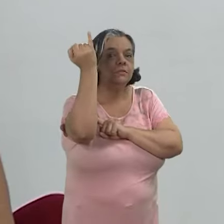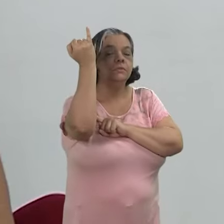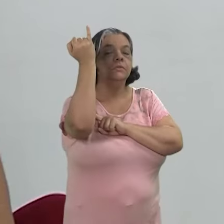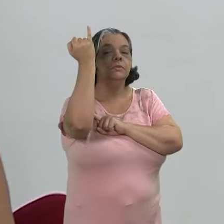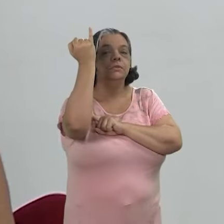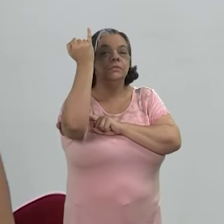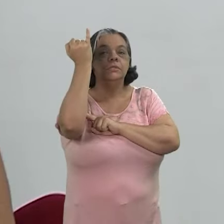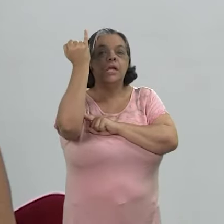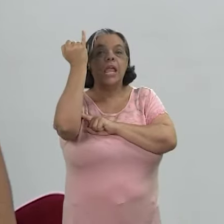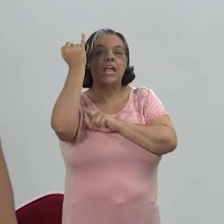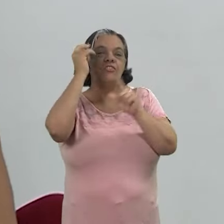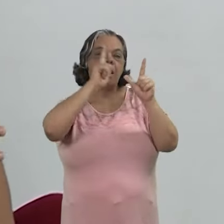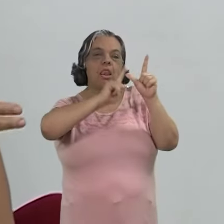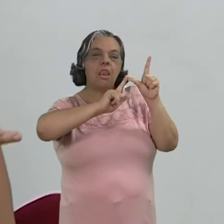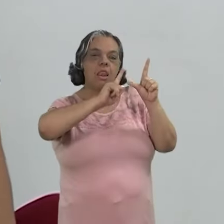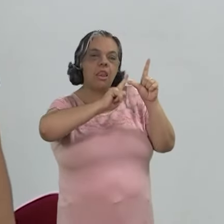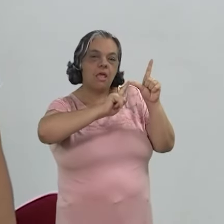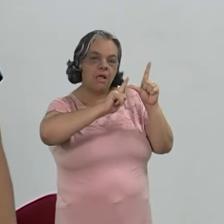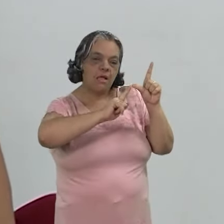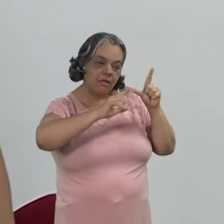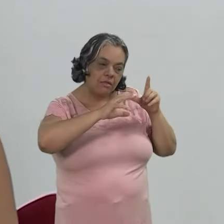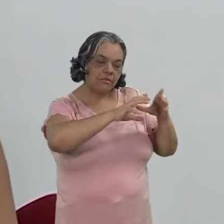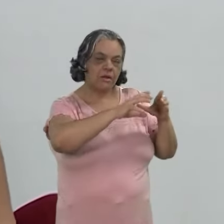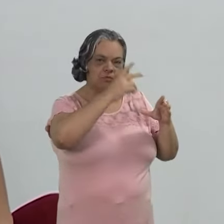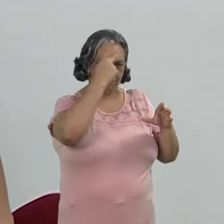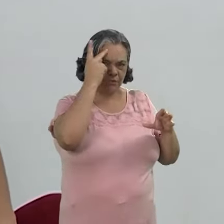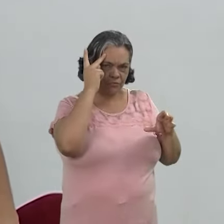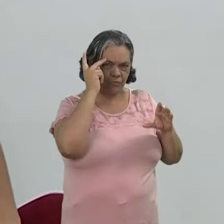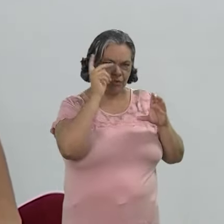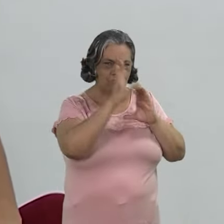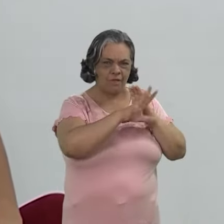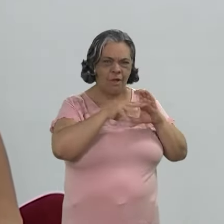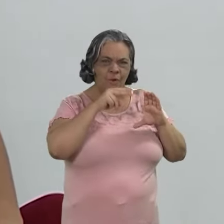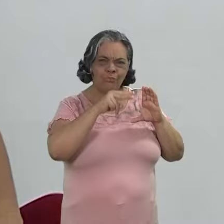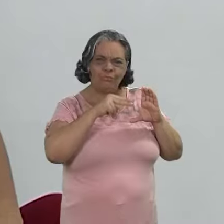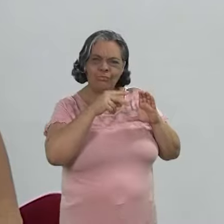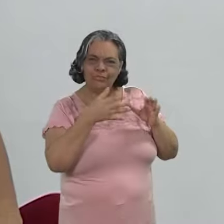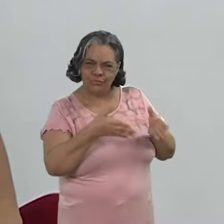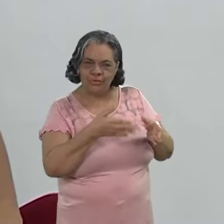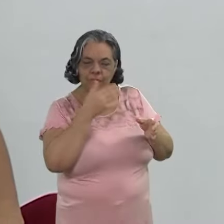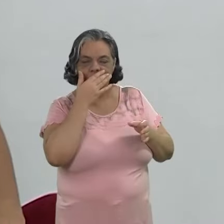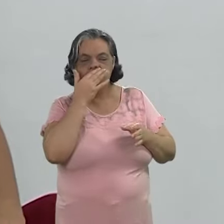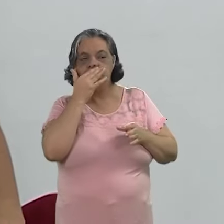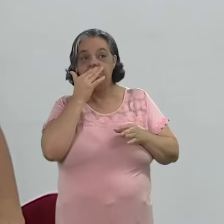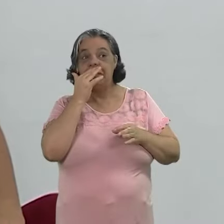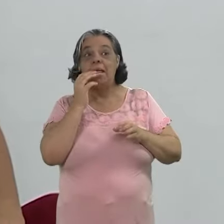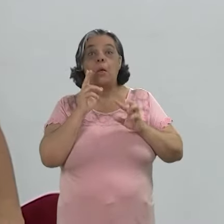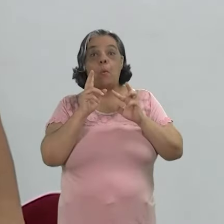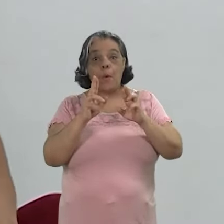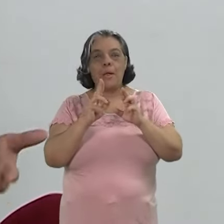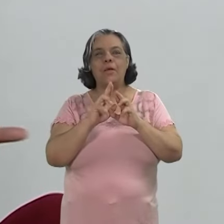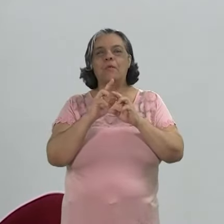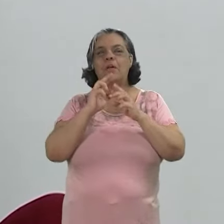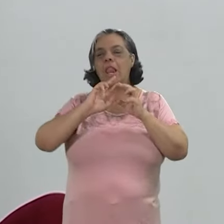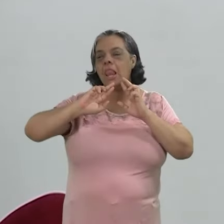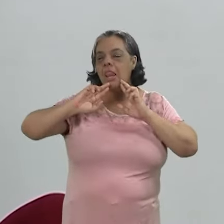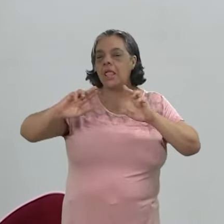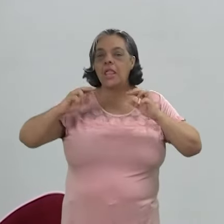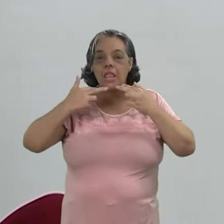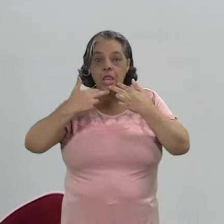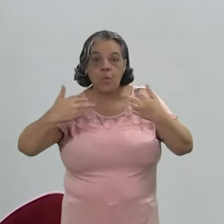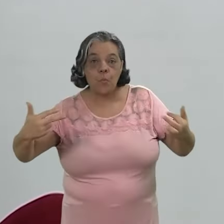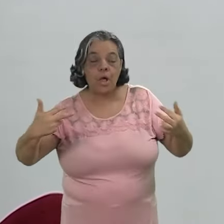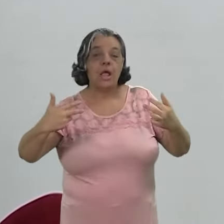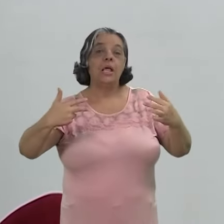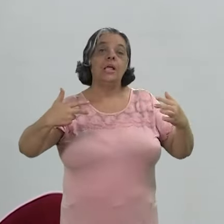seja a gente letrar as pessoas em audiovisual, que é, assim como todas as linguagens,